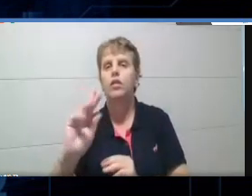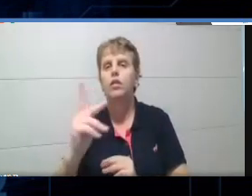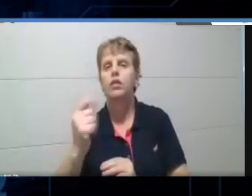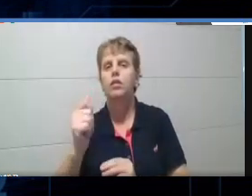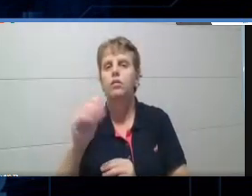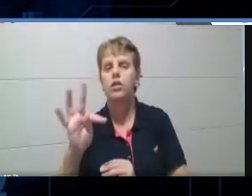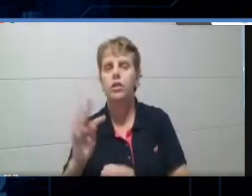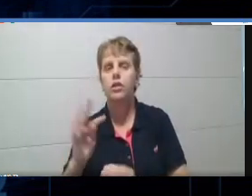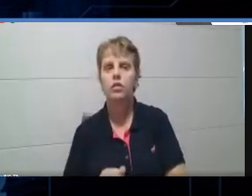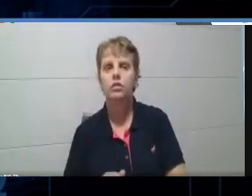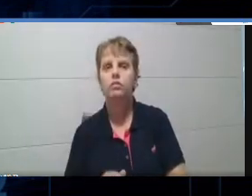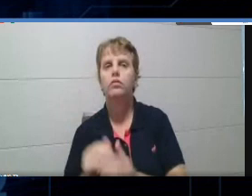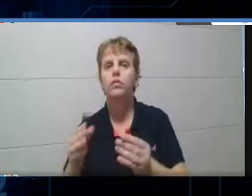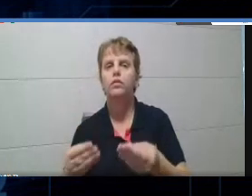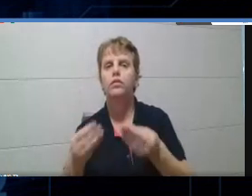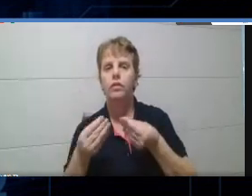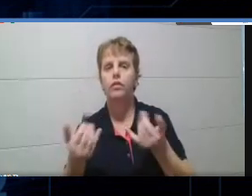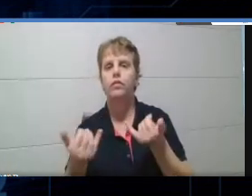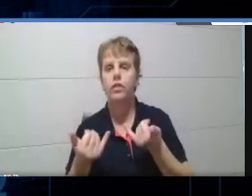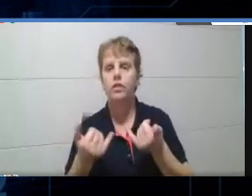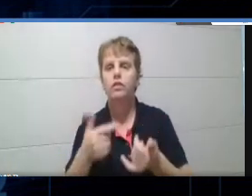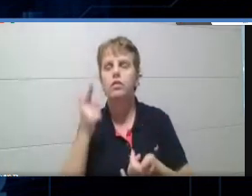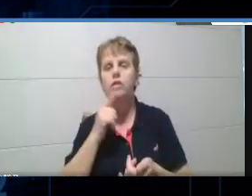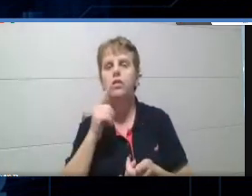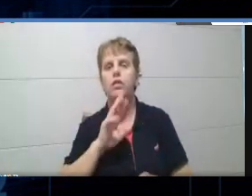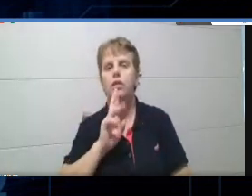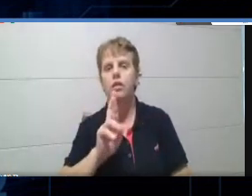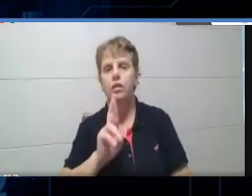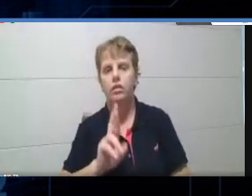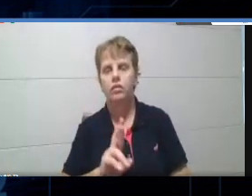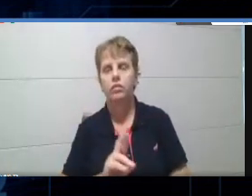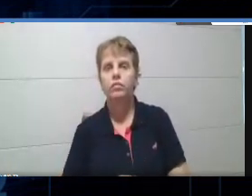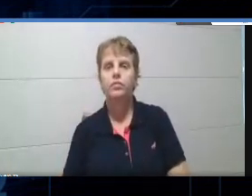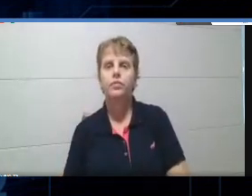passando para mim as perguntas no final e nós vamos poder tirar as dúvidas, tá bom?